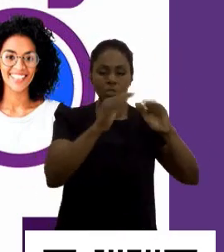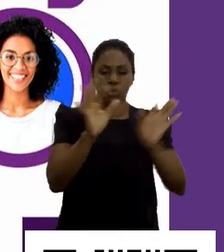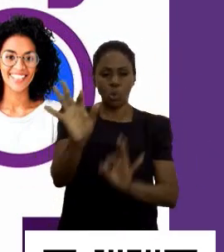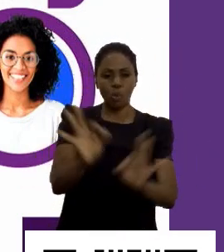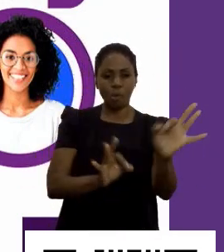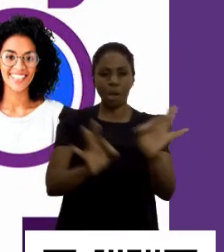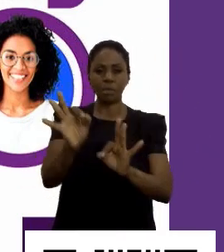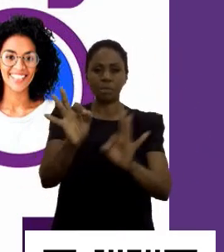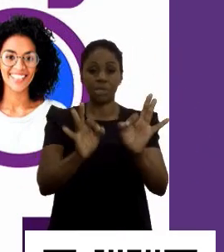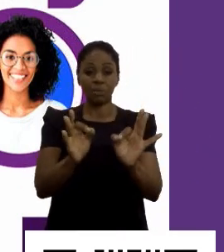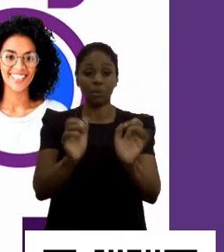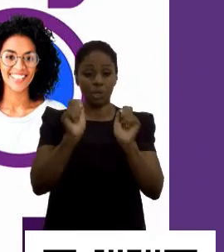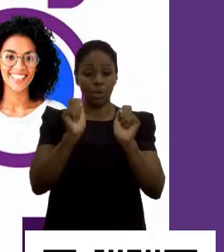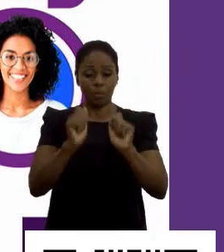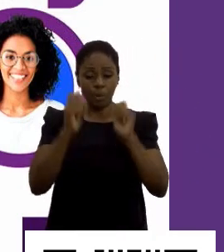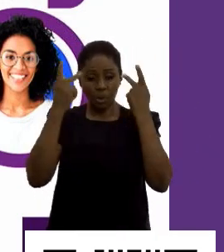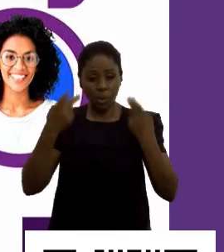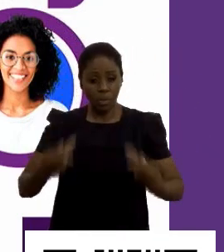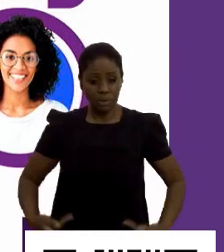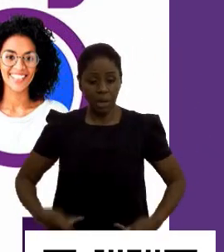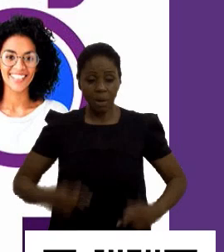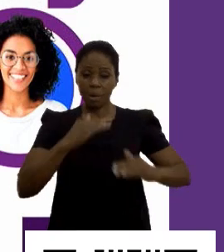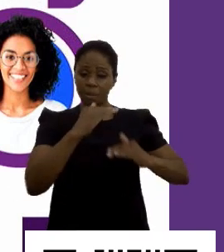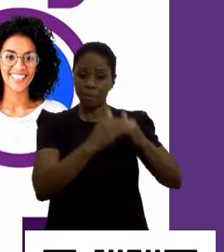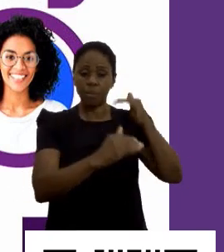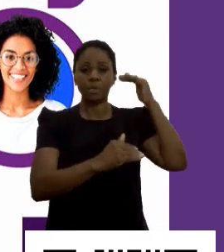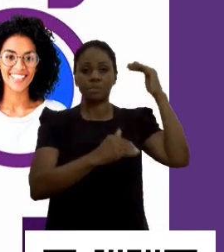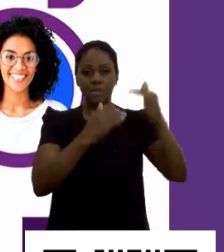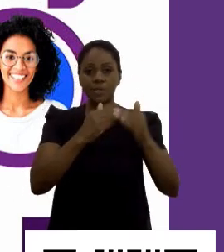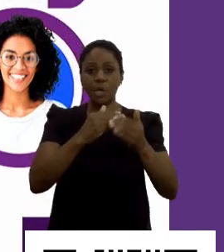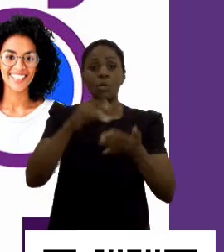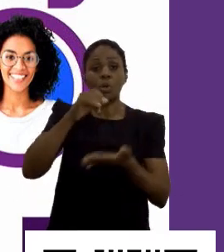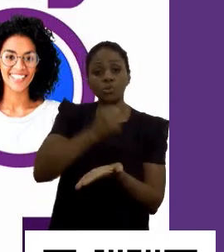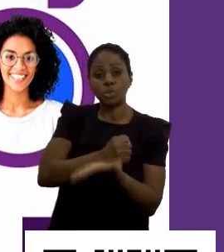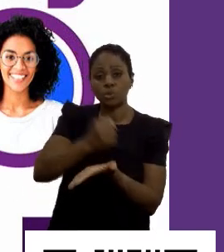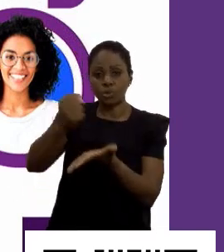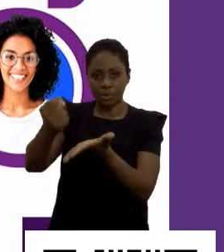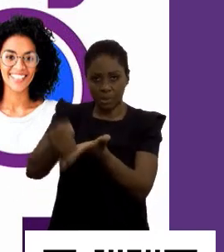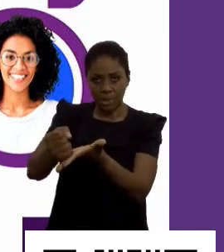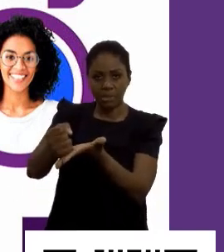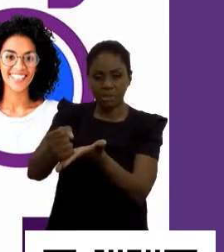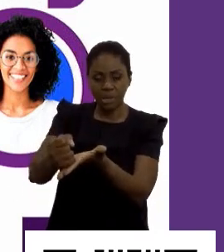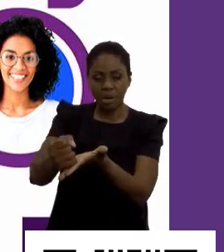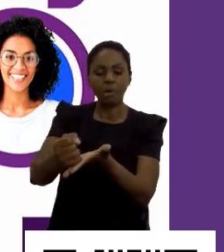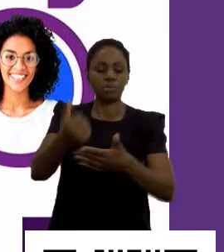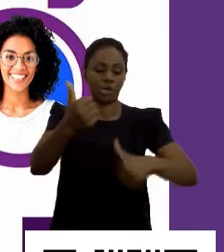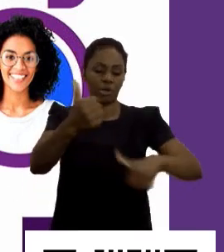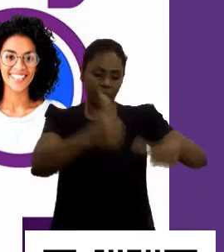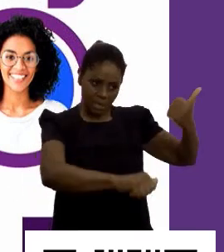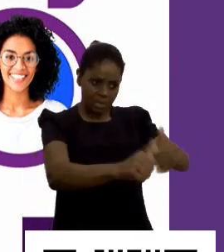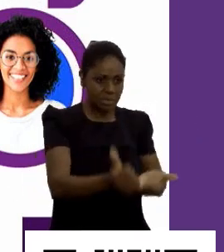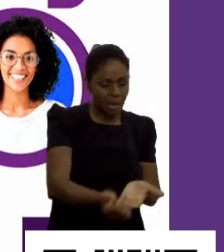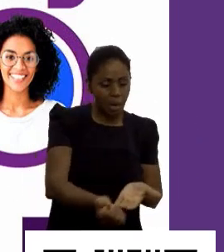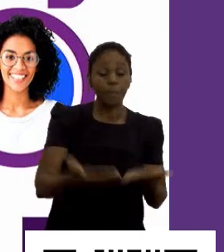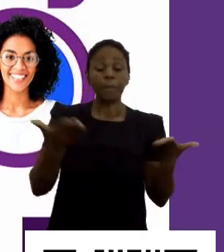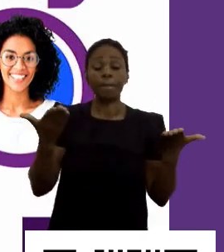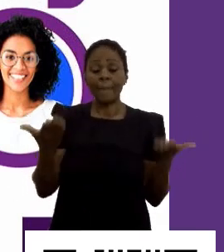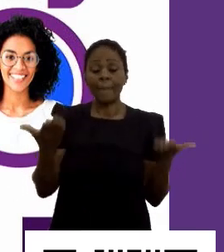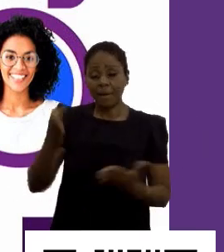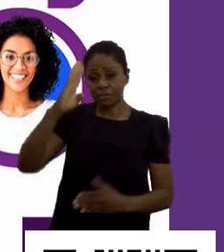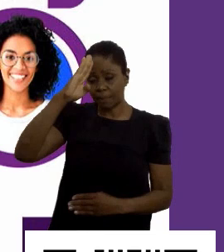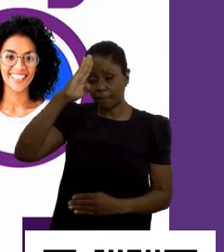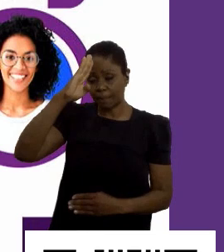possam humanizar, né? O processo, não só de contratação, né? Recrutamento e seleção, mas, principalmente, de